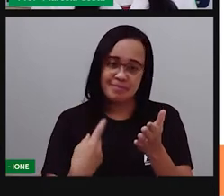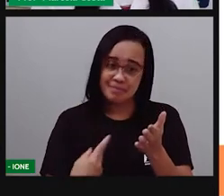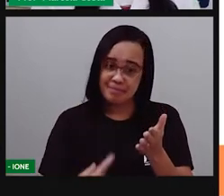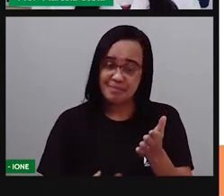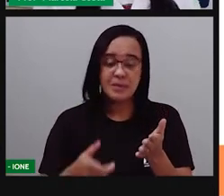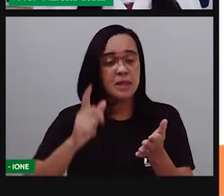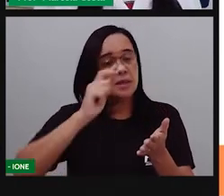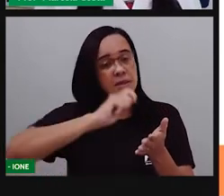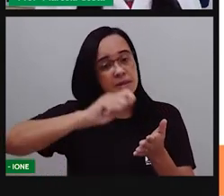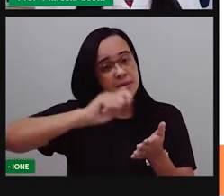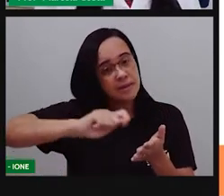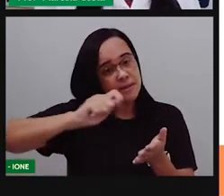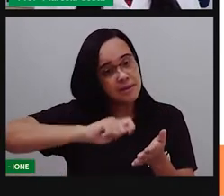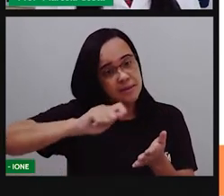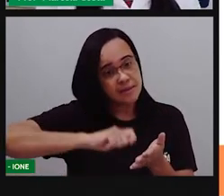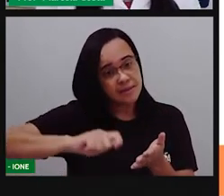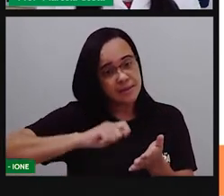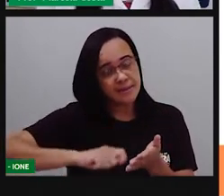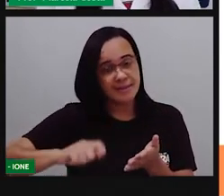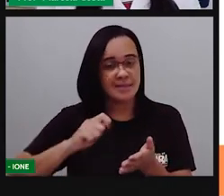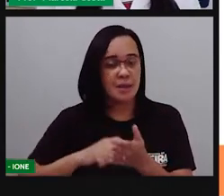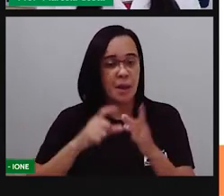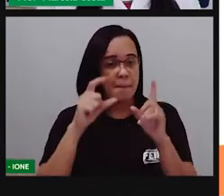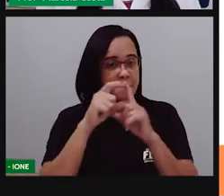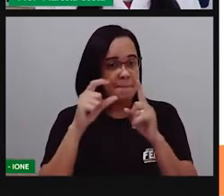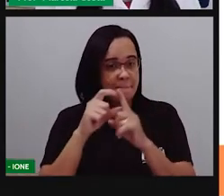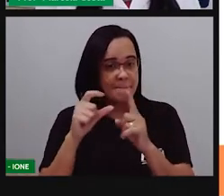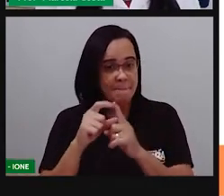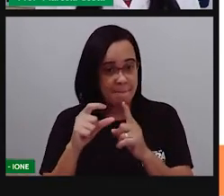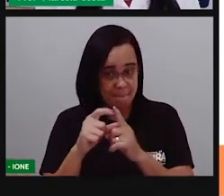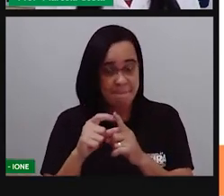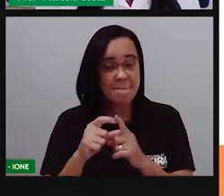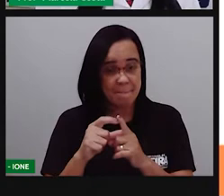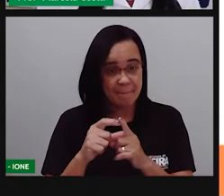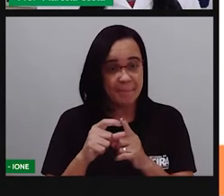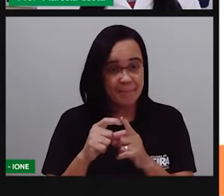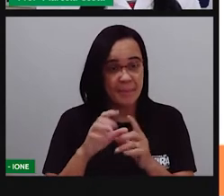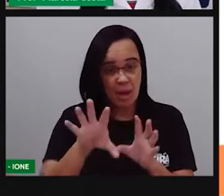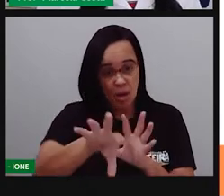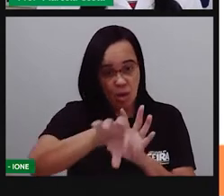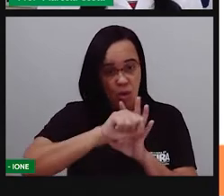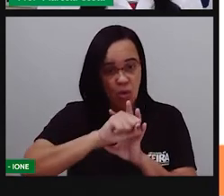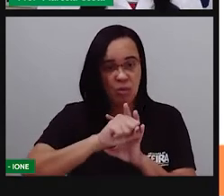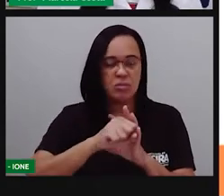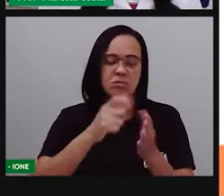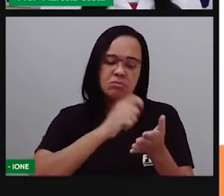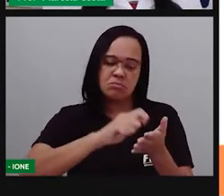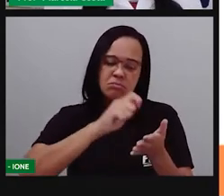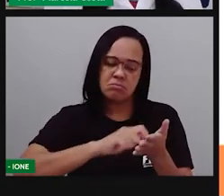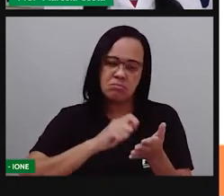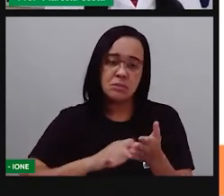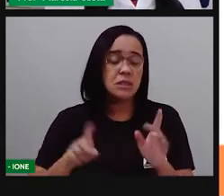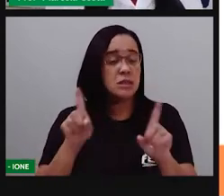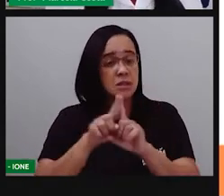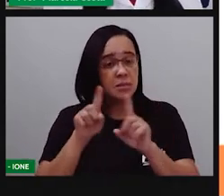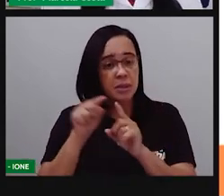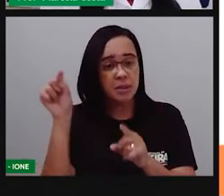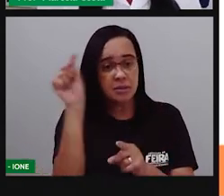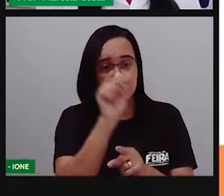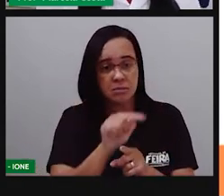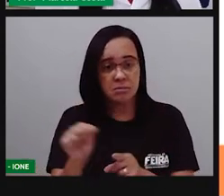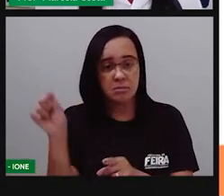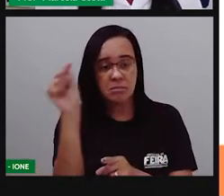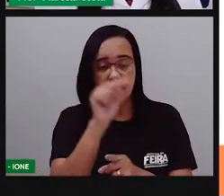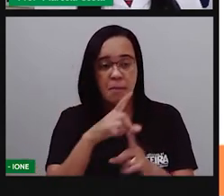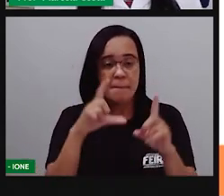escrevendo esse trava-língua, copiando o trava-língua do seu caderno... E circulando as palavras